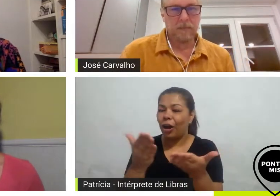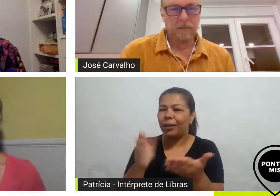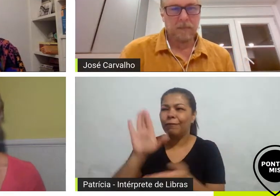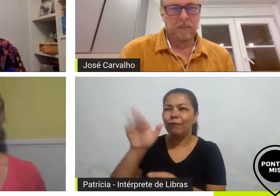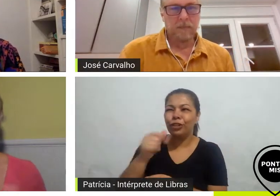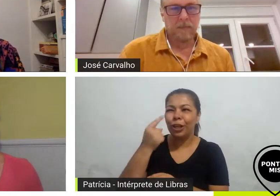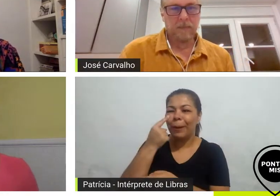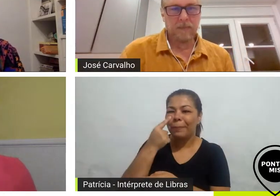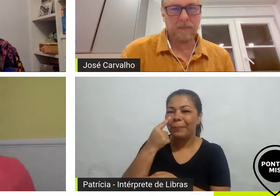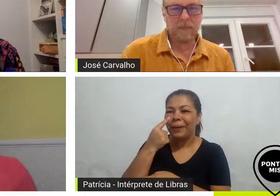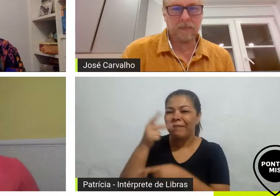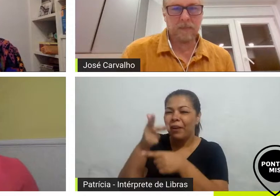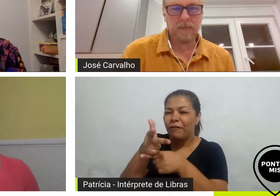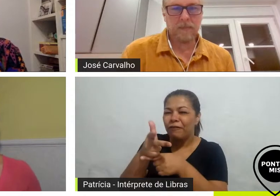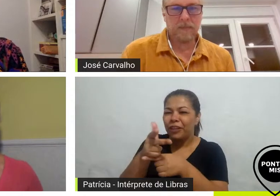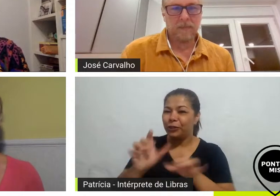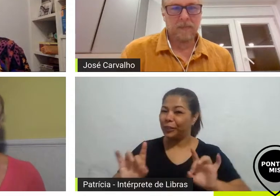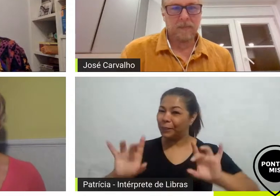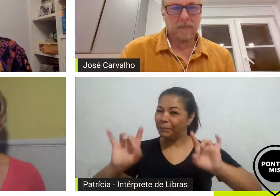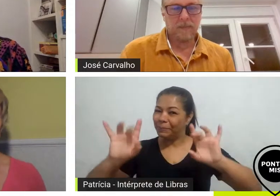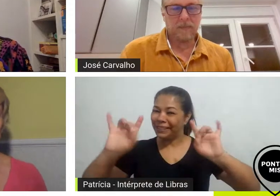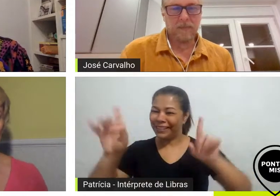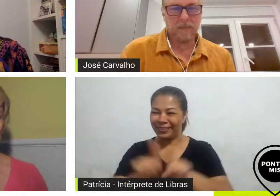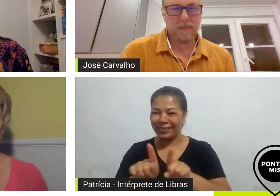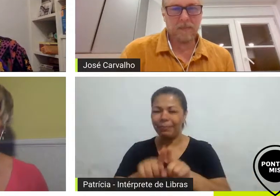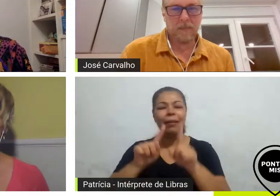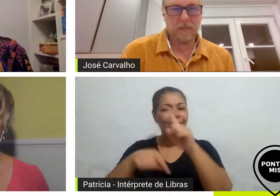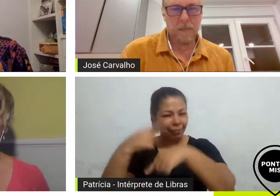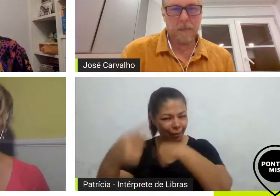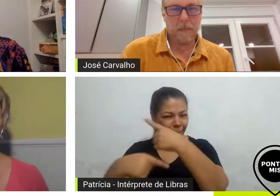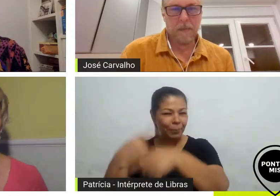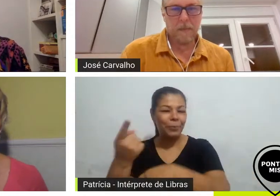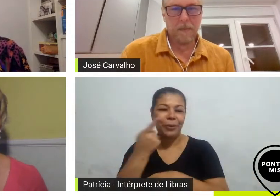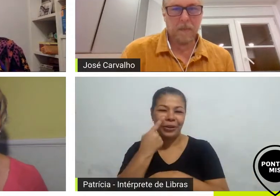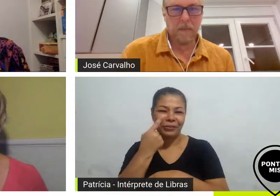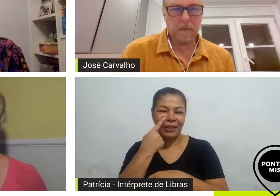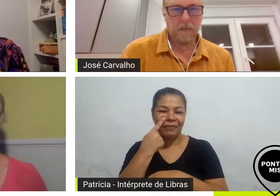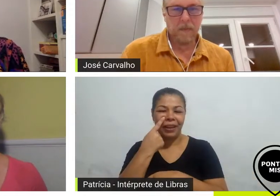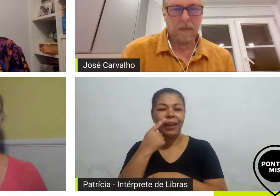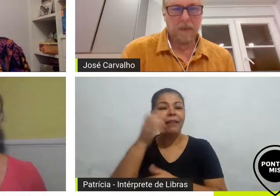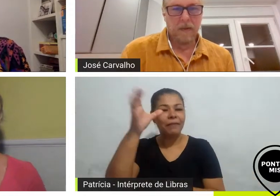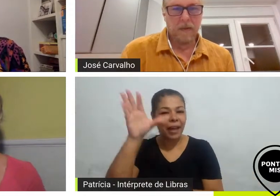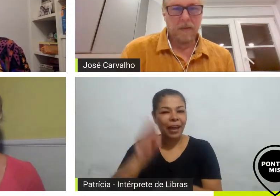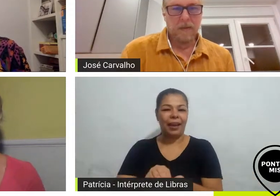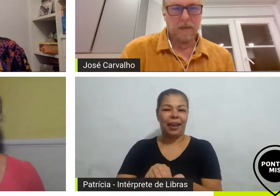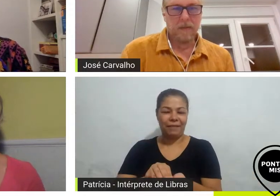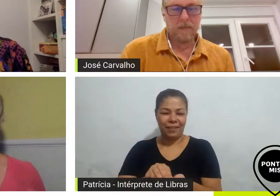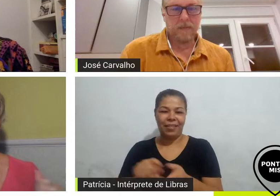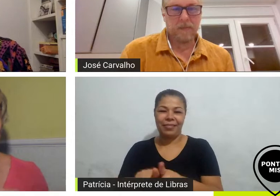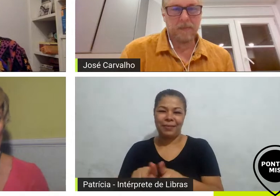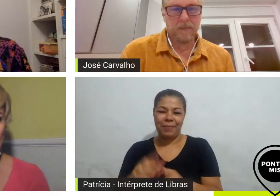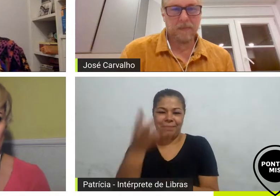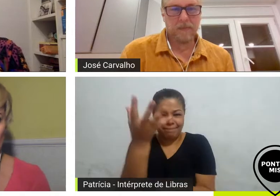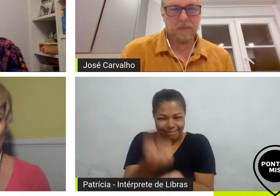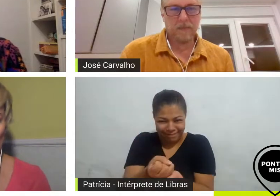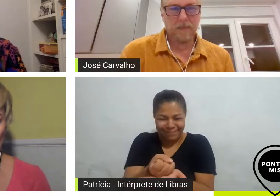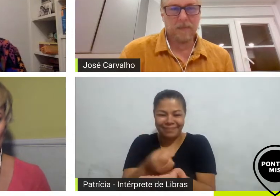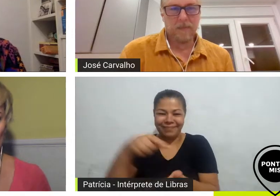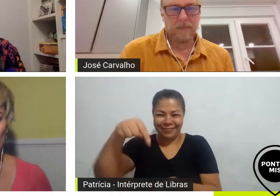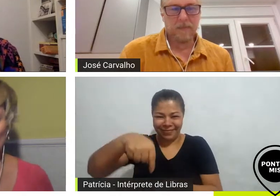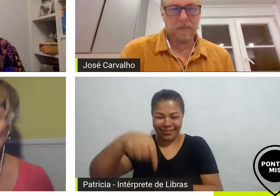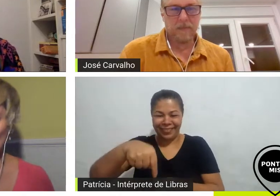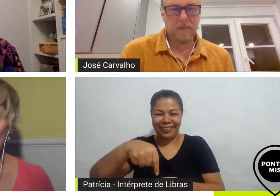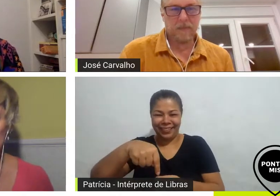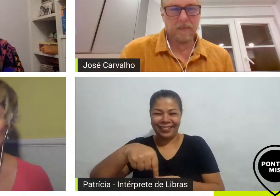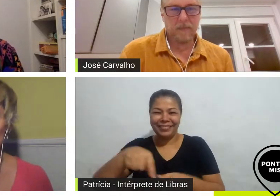para você para a Rosi a Rosi depois acompanha porque essa transmissão fica depois já direto no nosso canal do YouTube aqui do MIS mas eu vou pedir para o